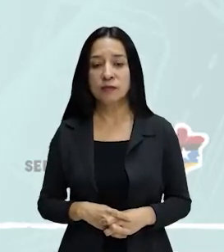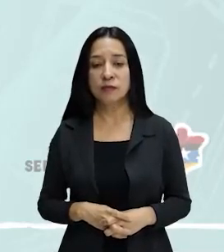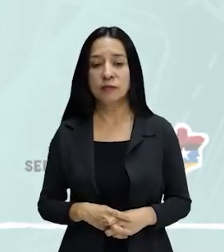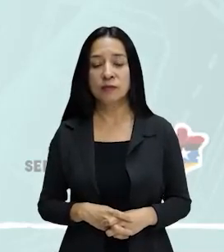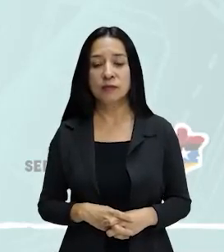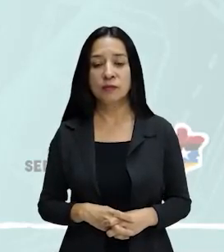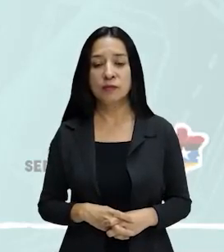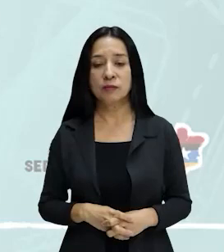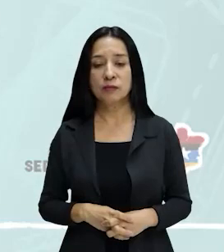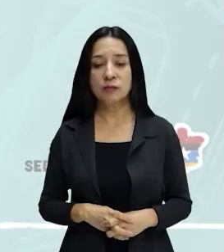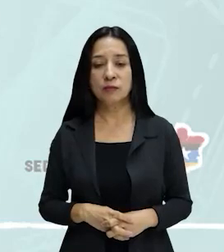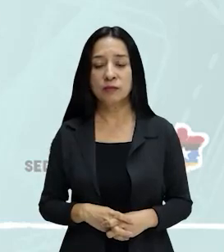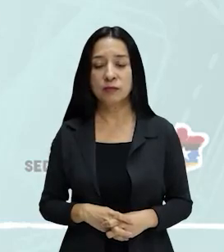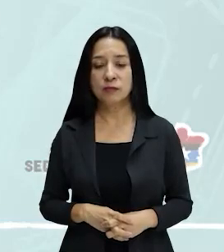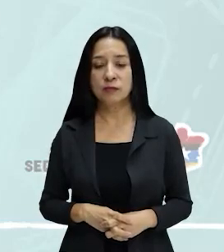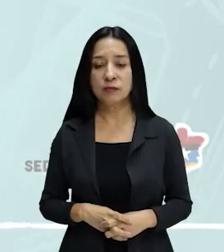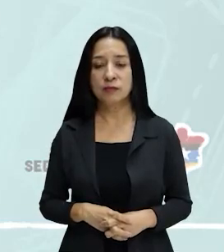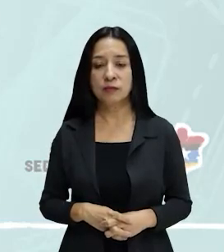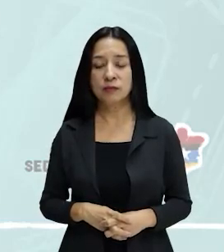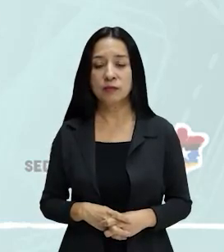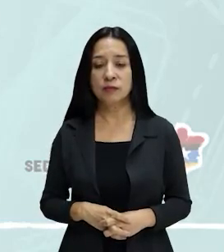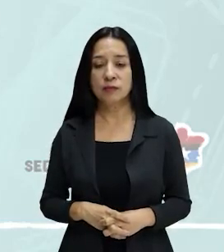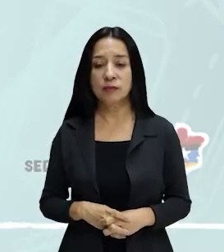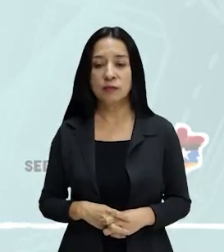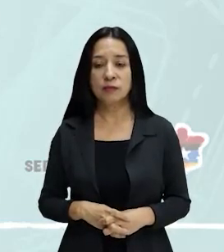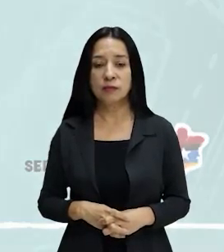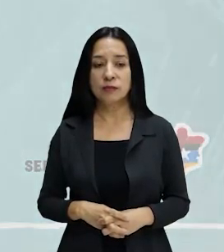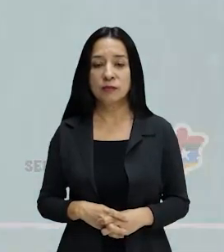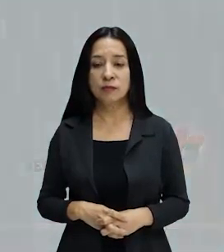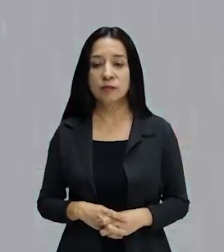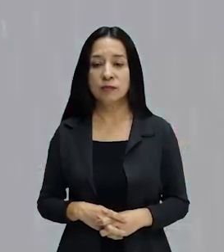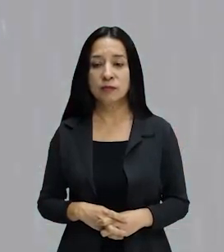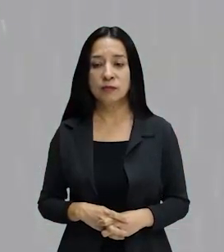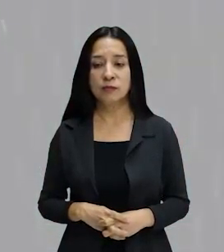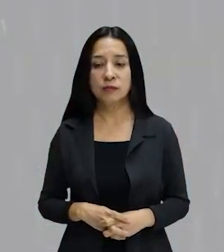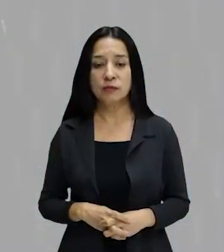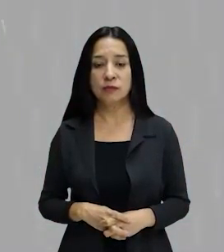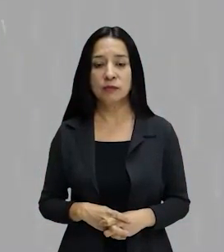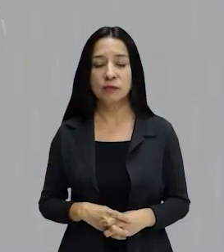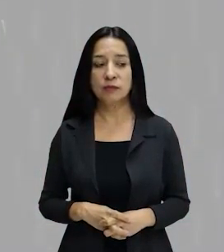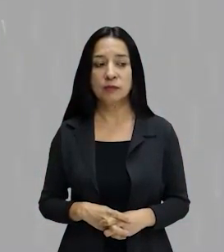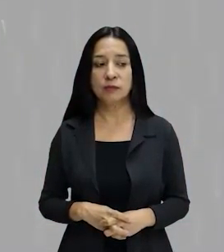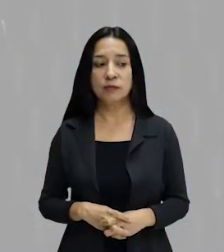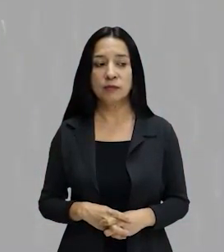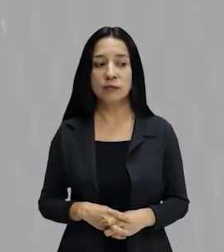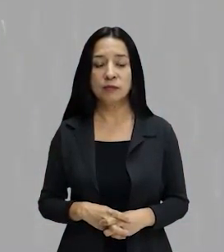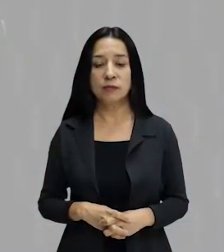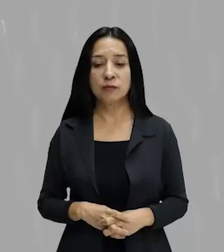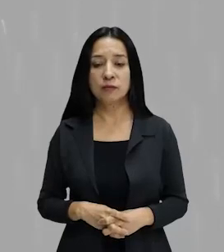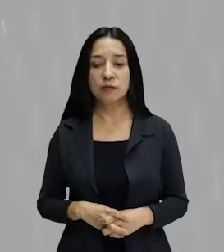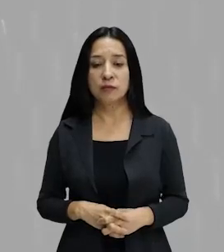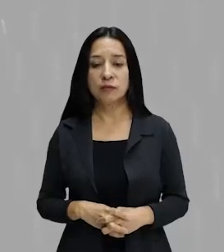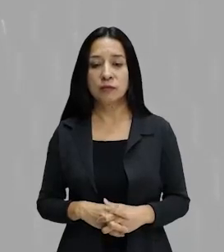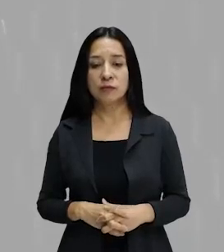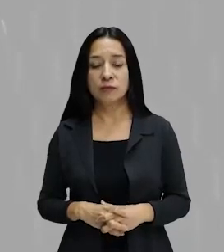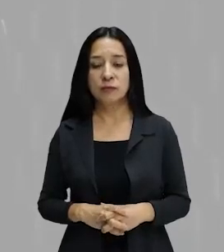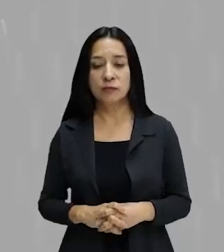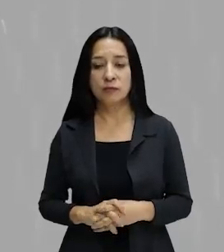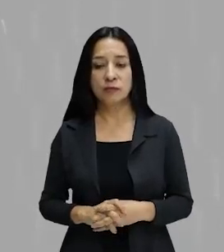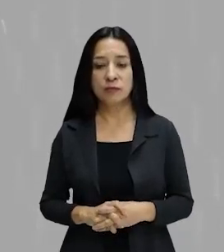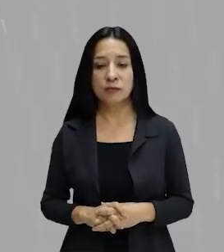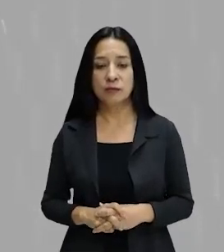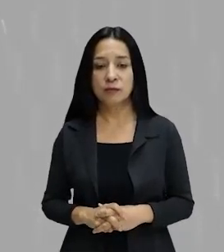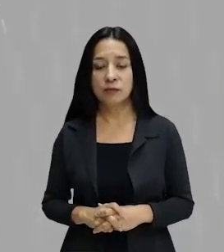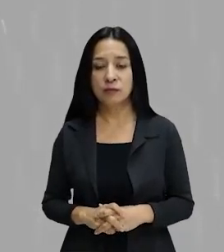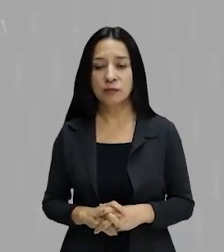existência, o país passou por três reformas ortográficas, que tiveram o mérito de esculhambar a minha cabeça. O acento